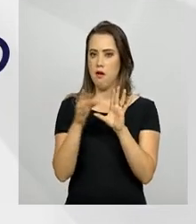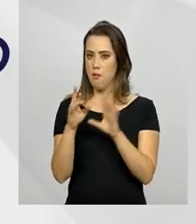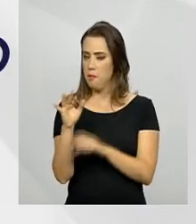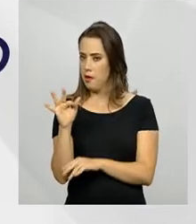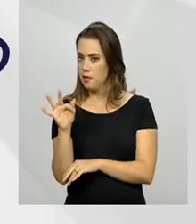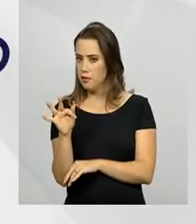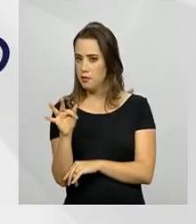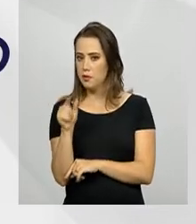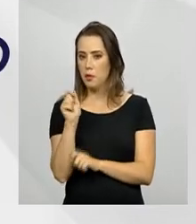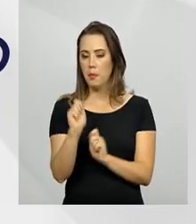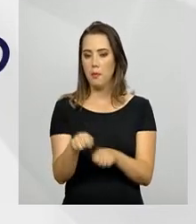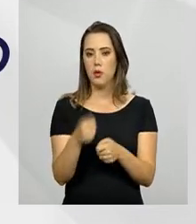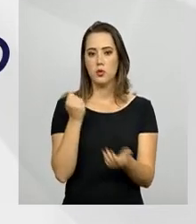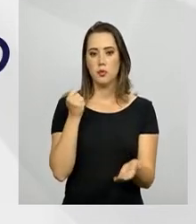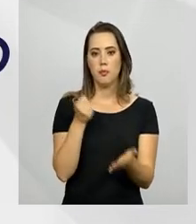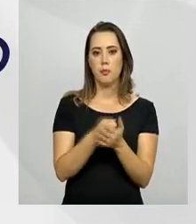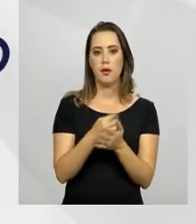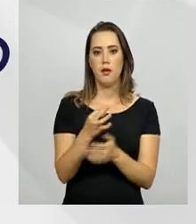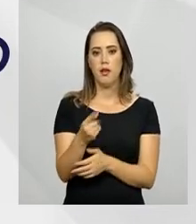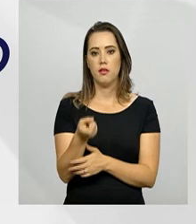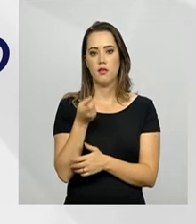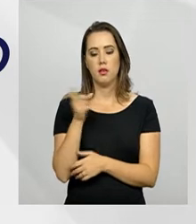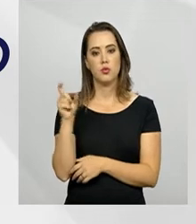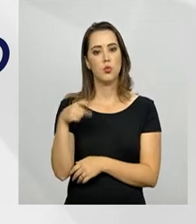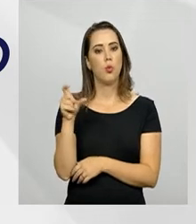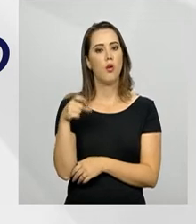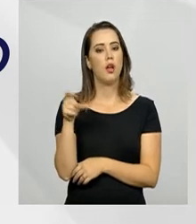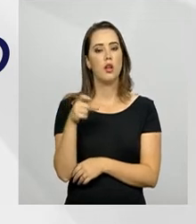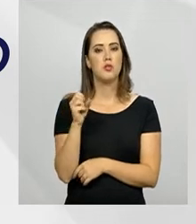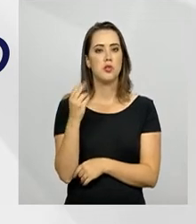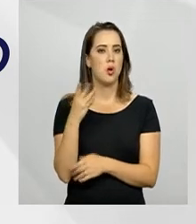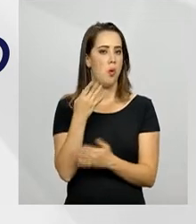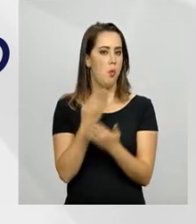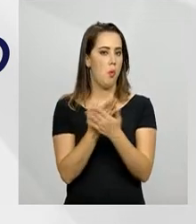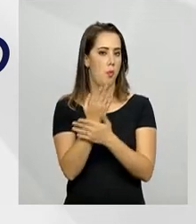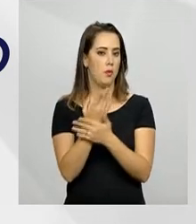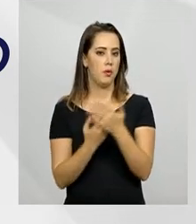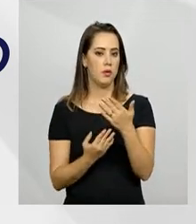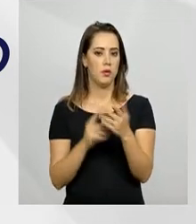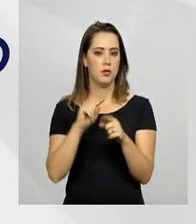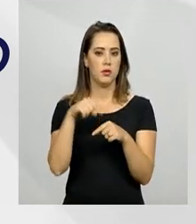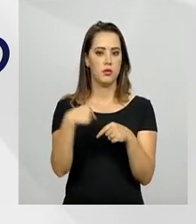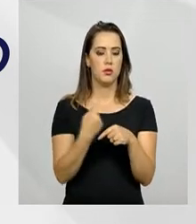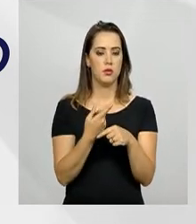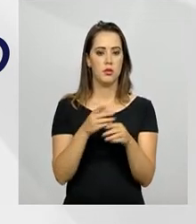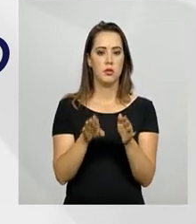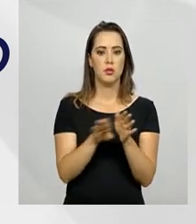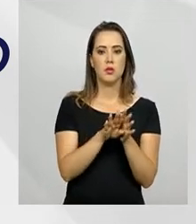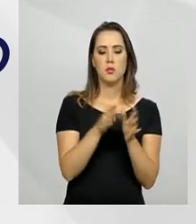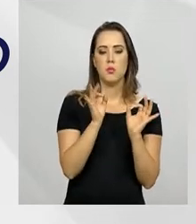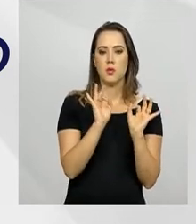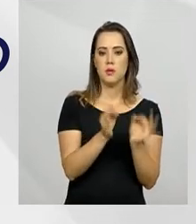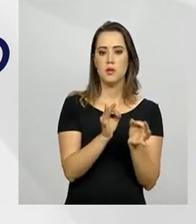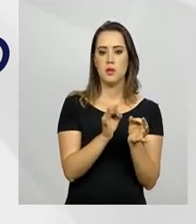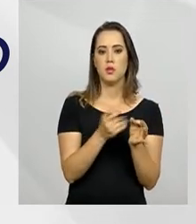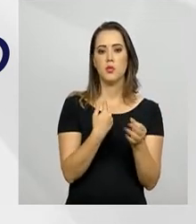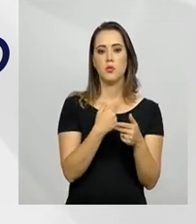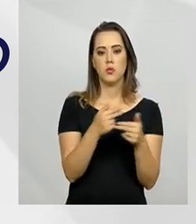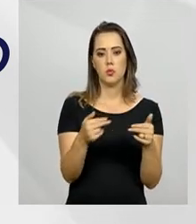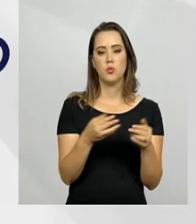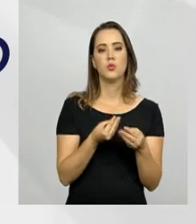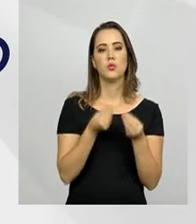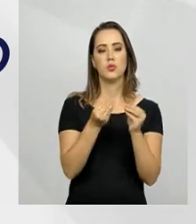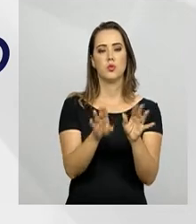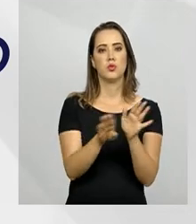Federal, o cliente vai poder pagar a taxa por cartão de crédito ou boleto bancário. Depois que o pagamento for confirmado, o produto